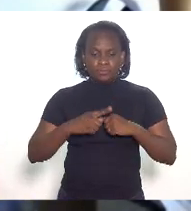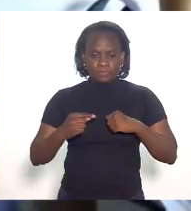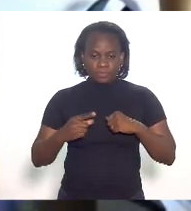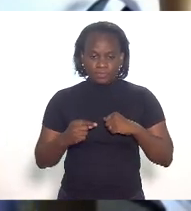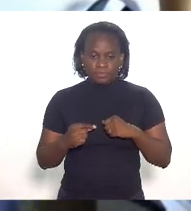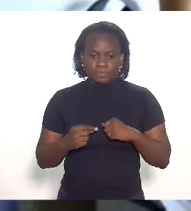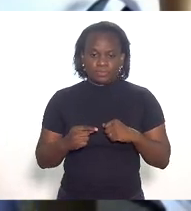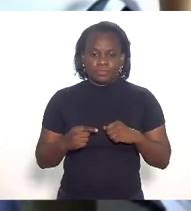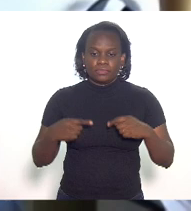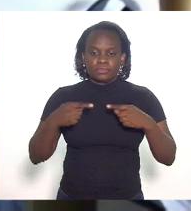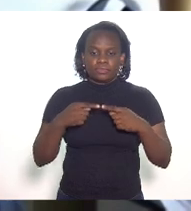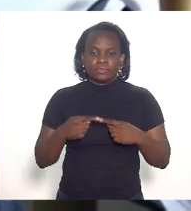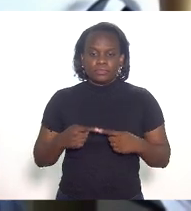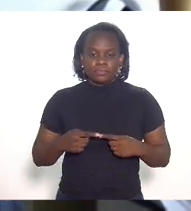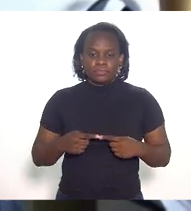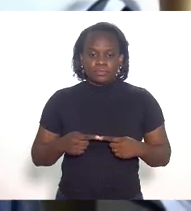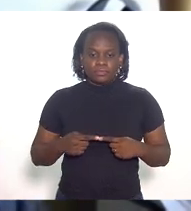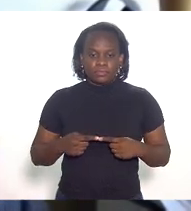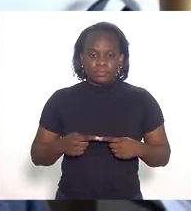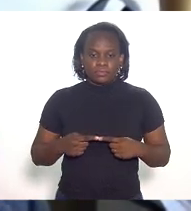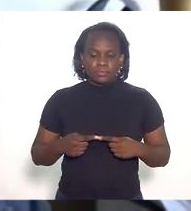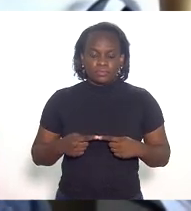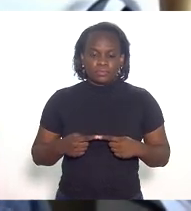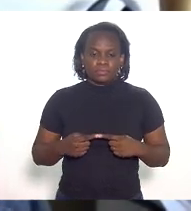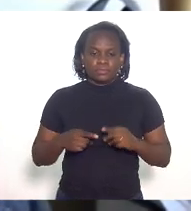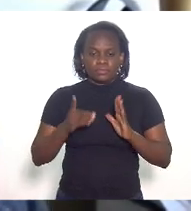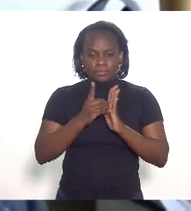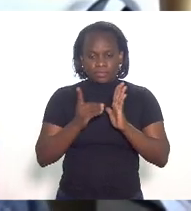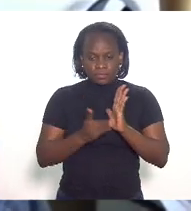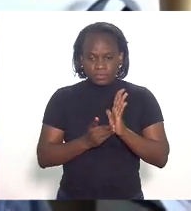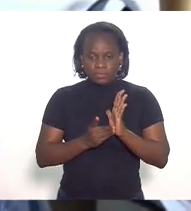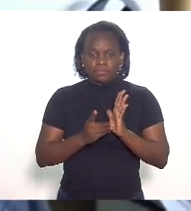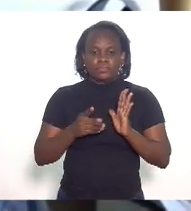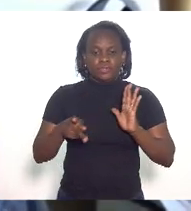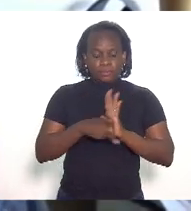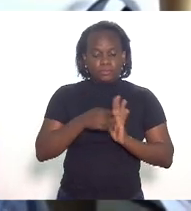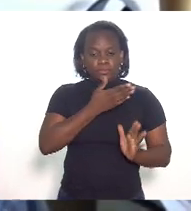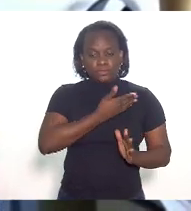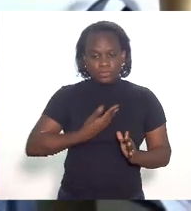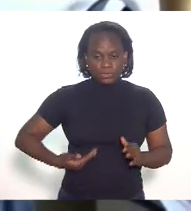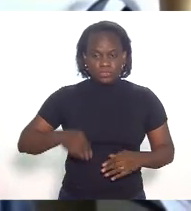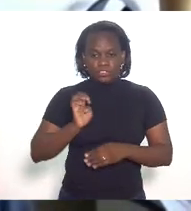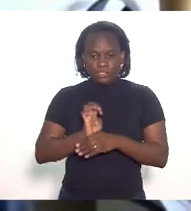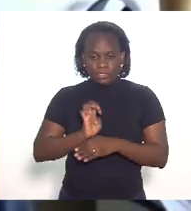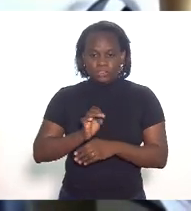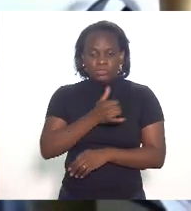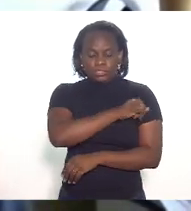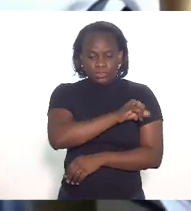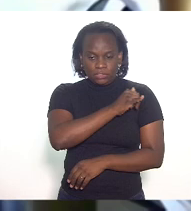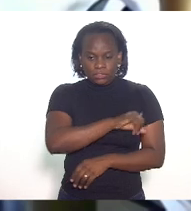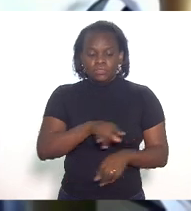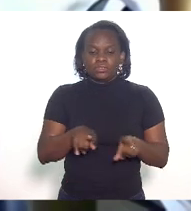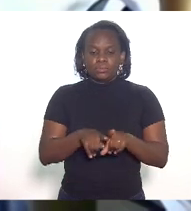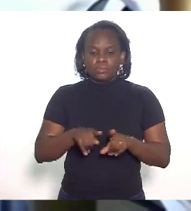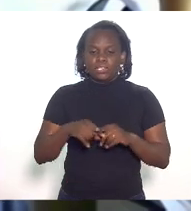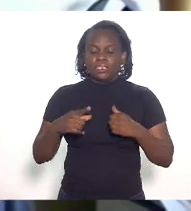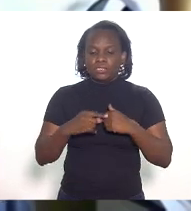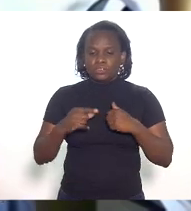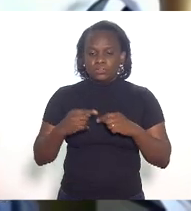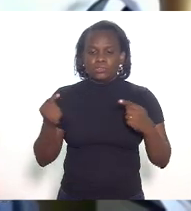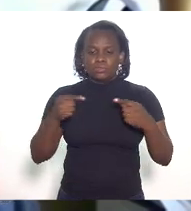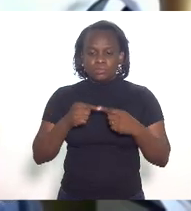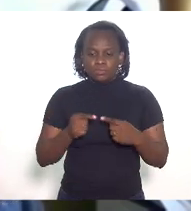relativos ao decreto do próprio Estado do Rio de Janeiro e artigos